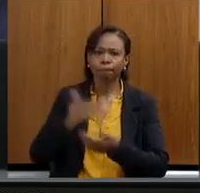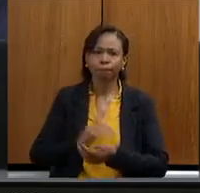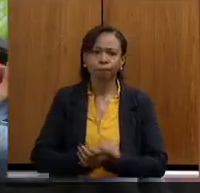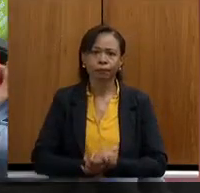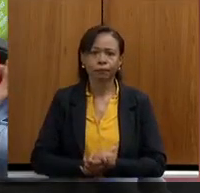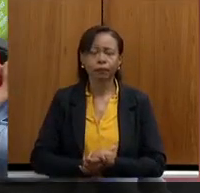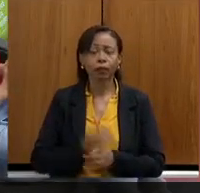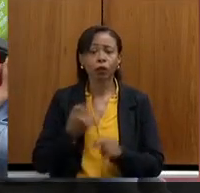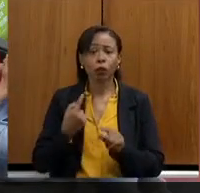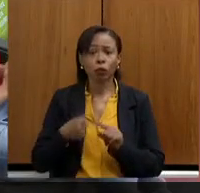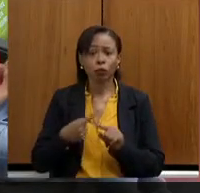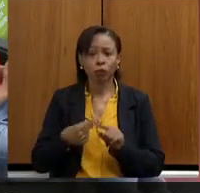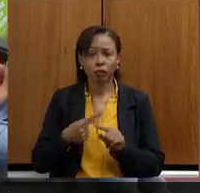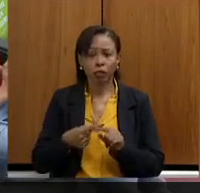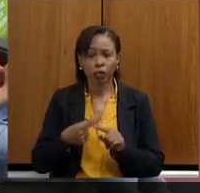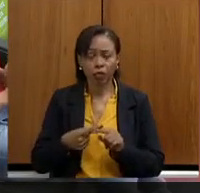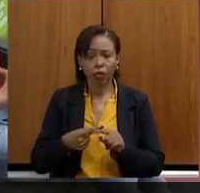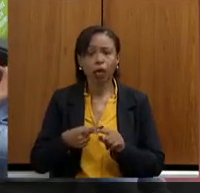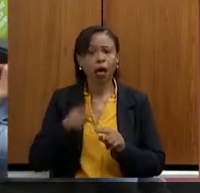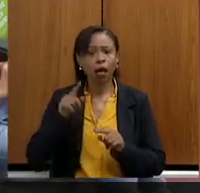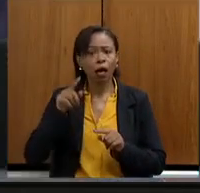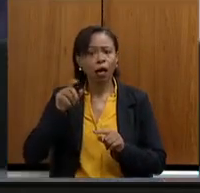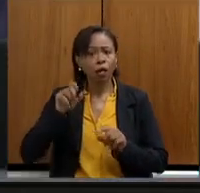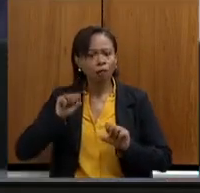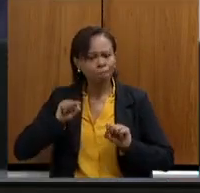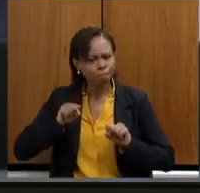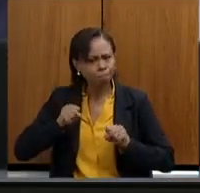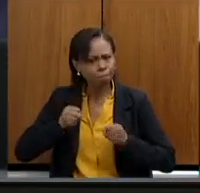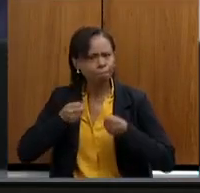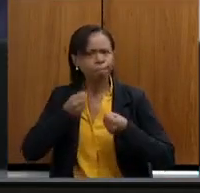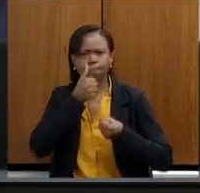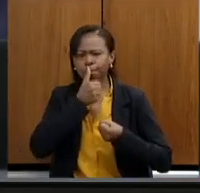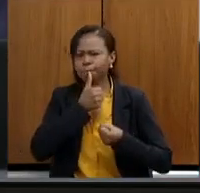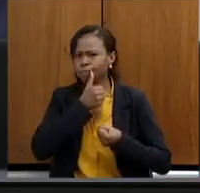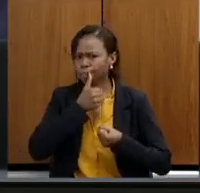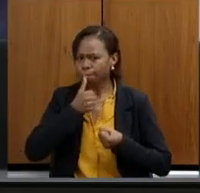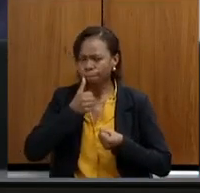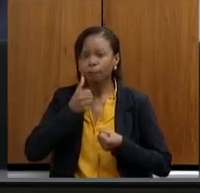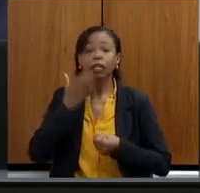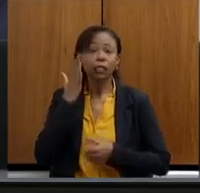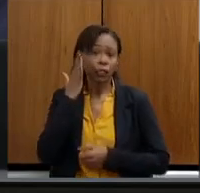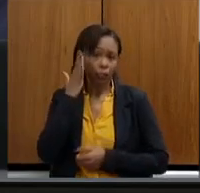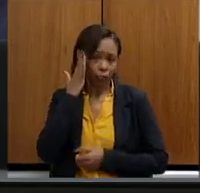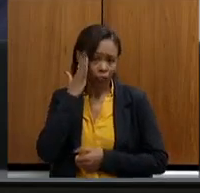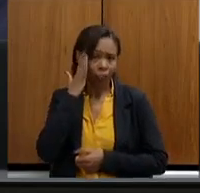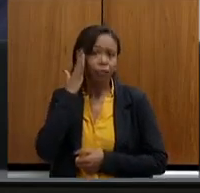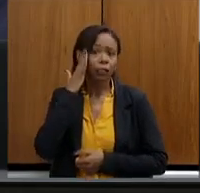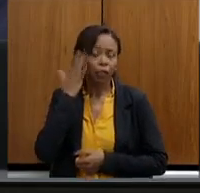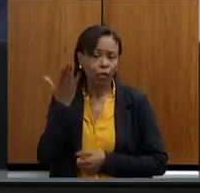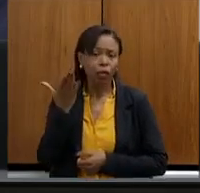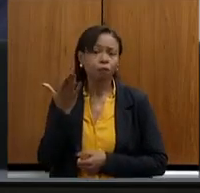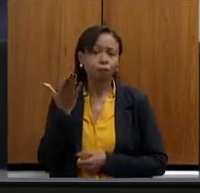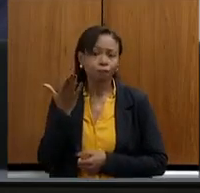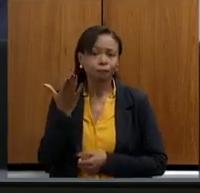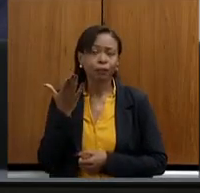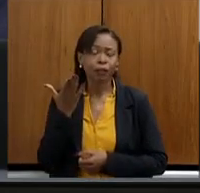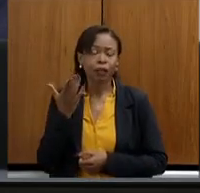porque é um esforço muito grande, nós sabemos o quanto